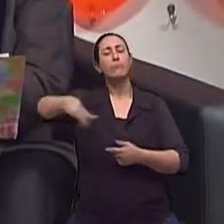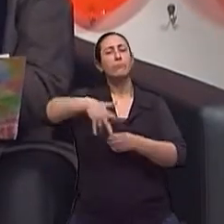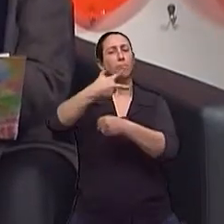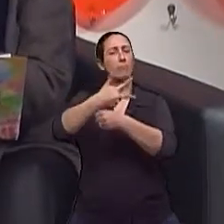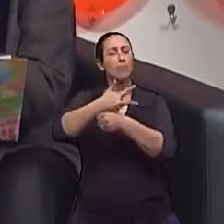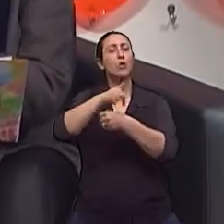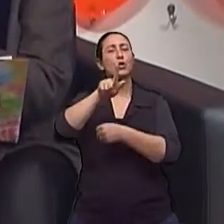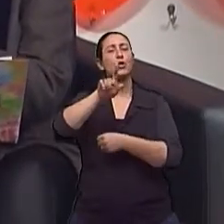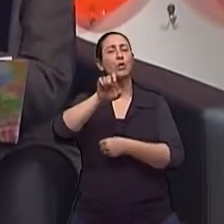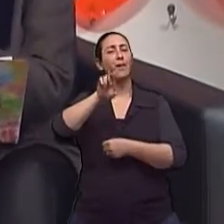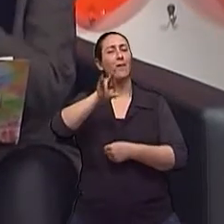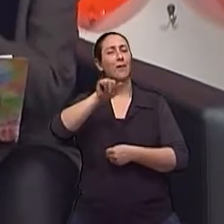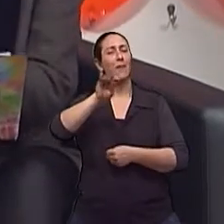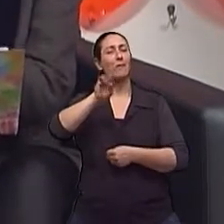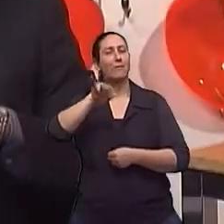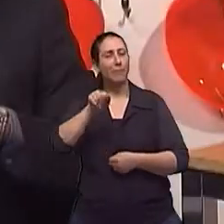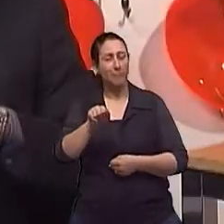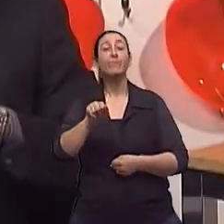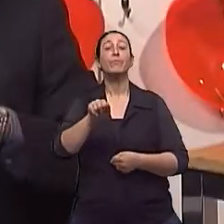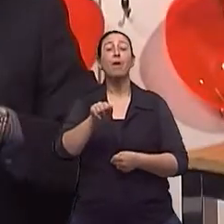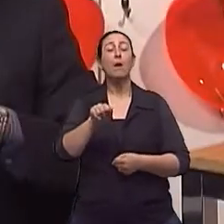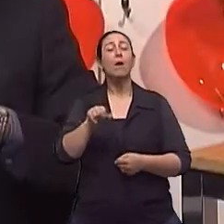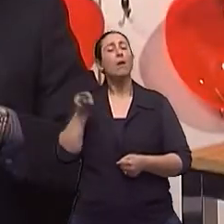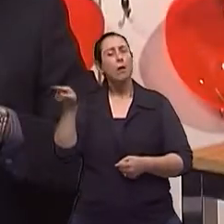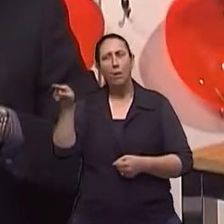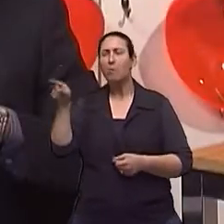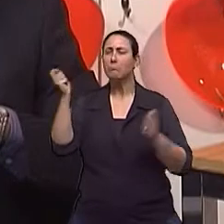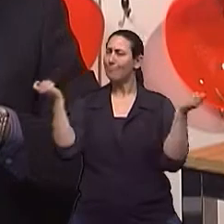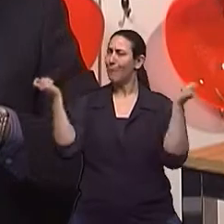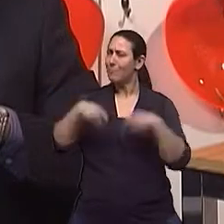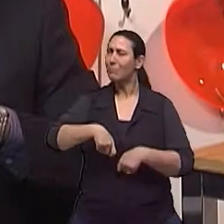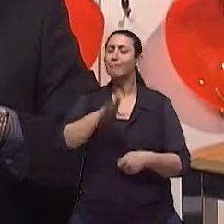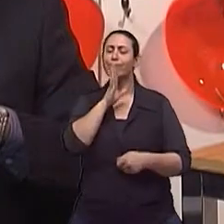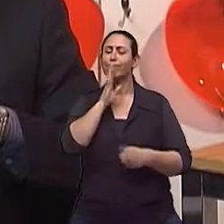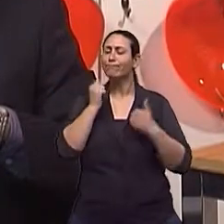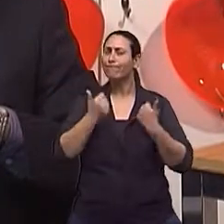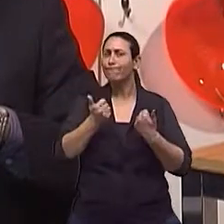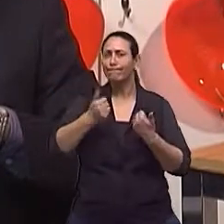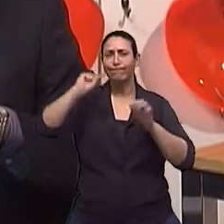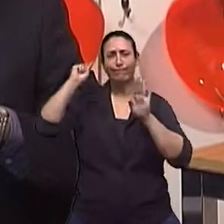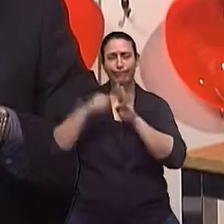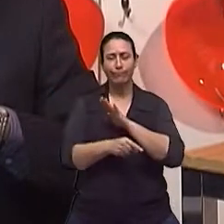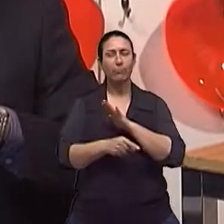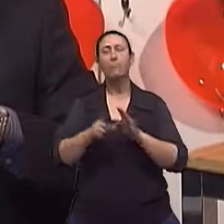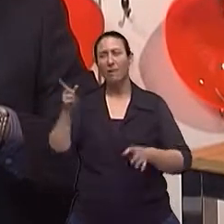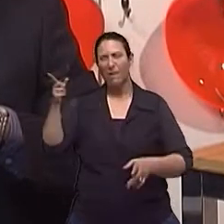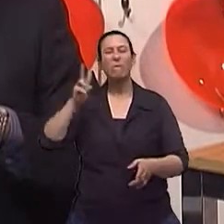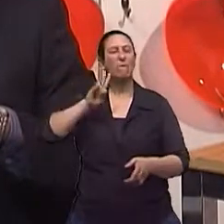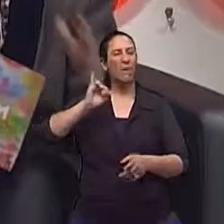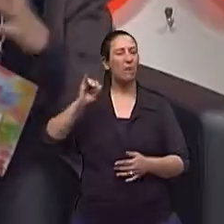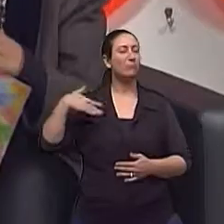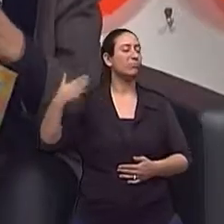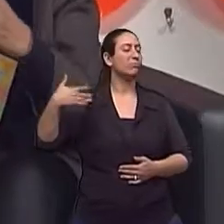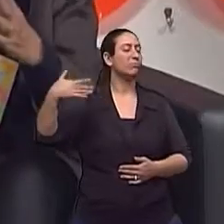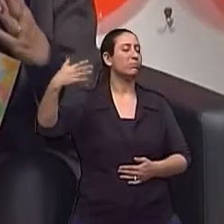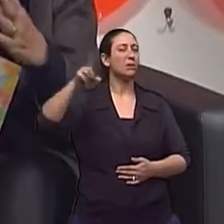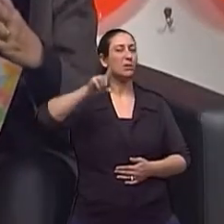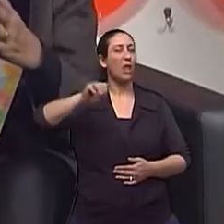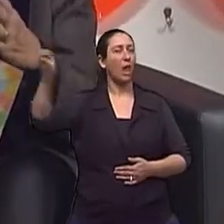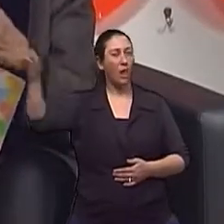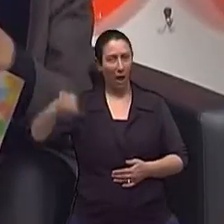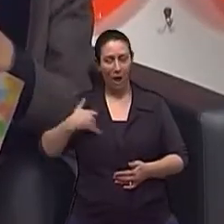ter um homem aqui, um doutor tão capacitado e com muitos, vai chegar aos cento e tantos anos de vida, com